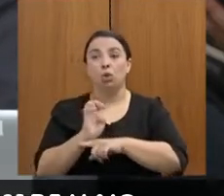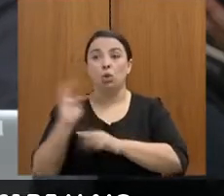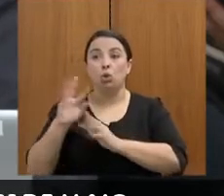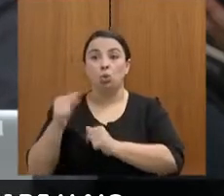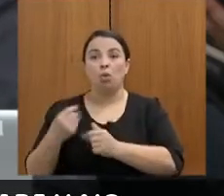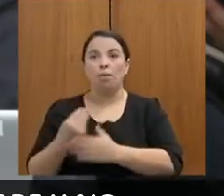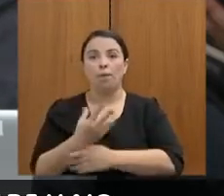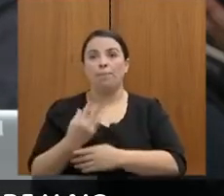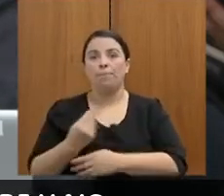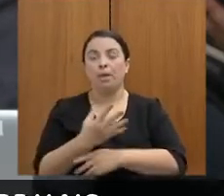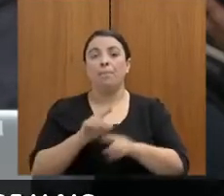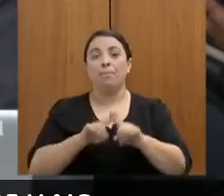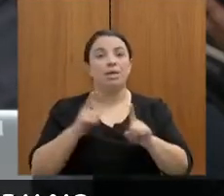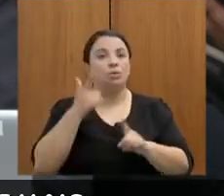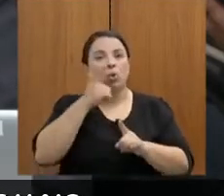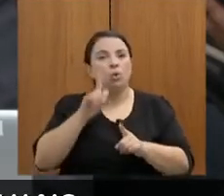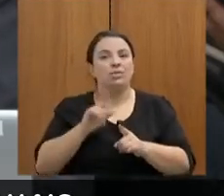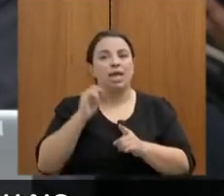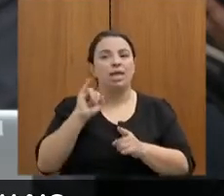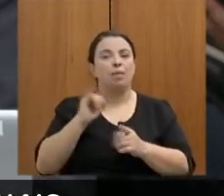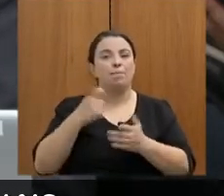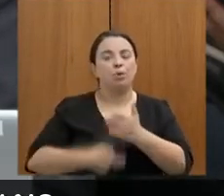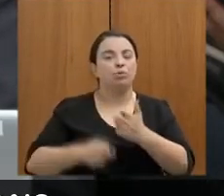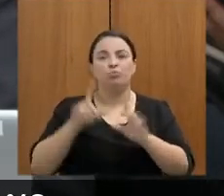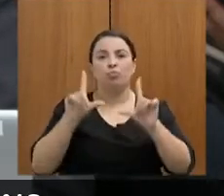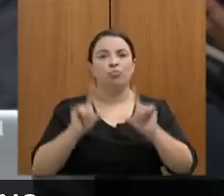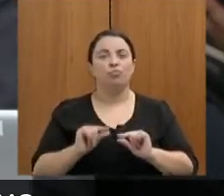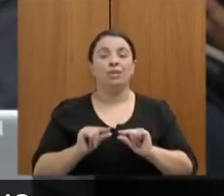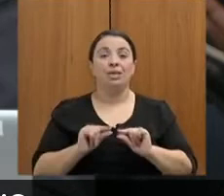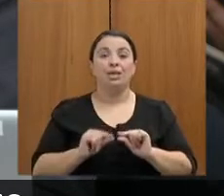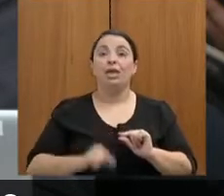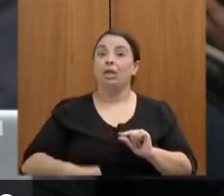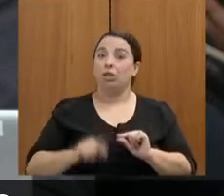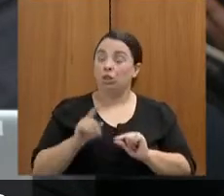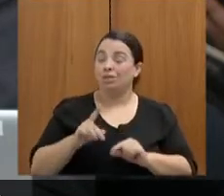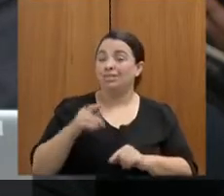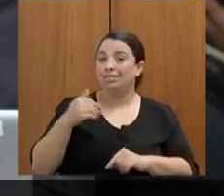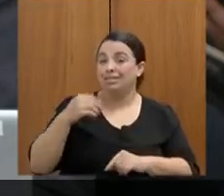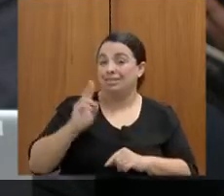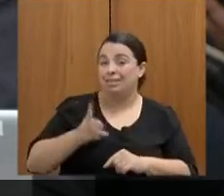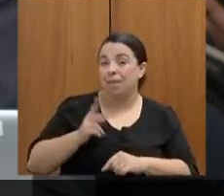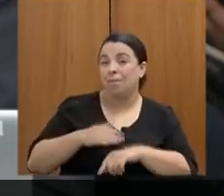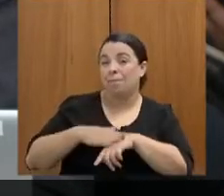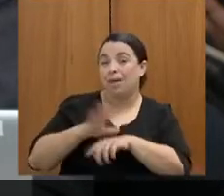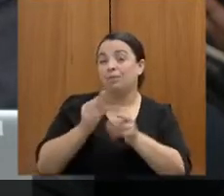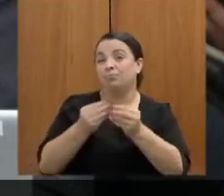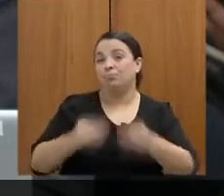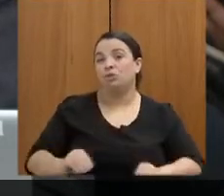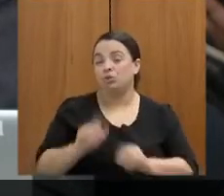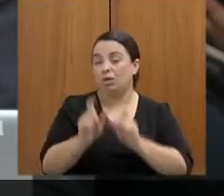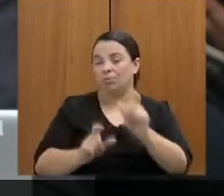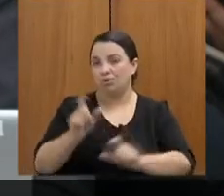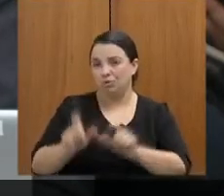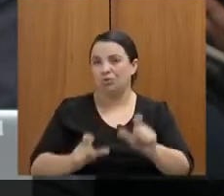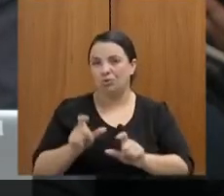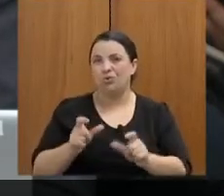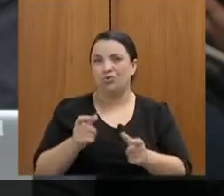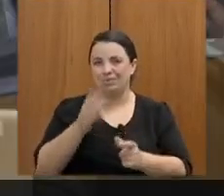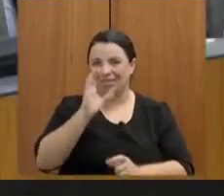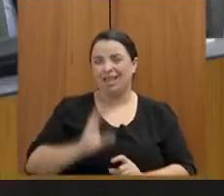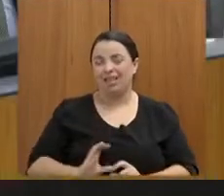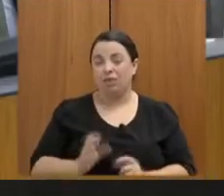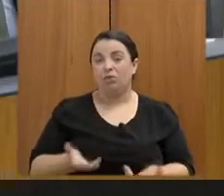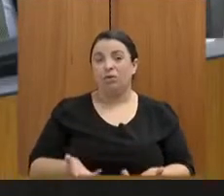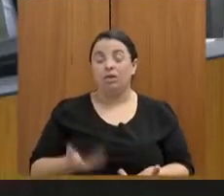seus impostos, e cada vez pesa mais sobre o cidadão, e como eu sempre falo, um Estado que se propõe a fazer de tudo,